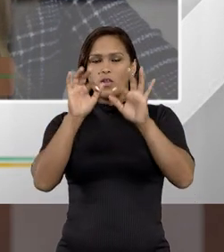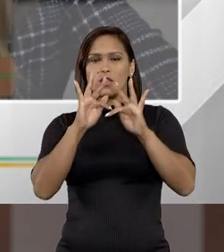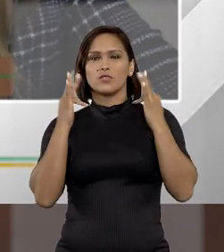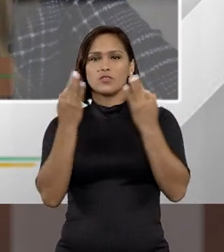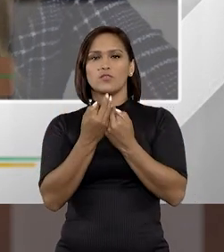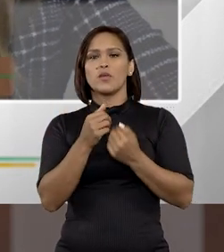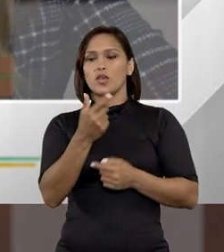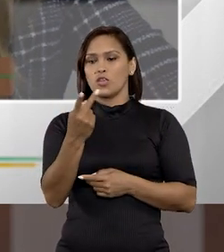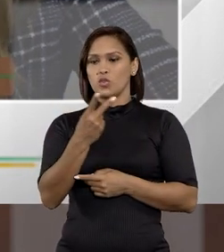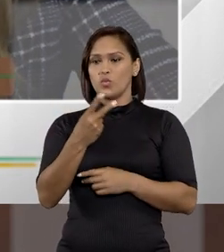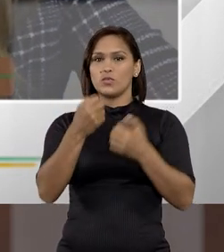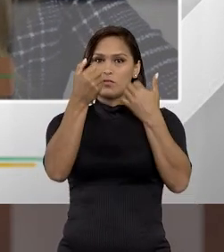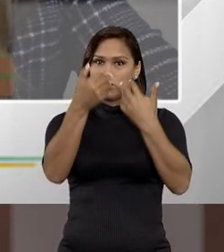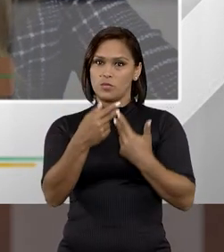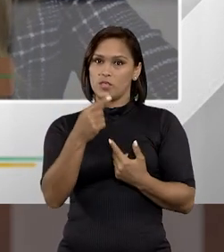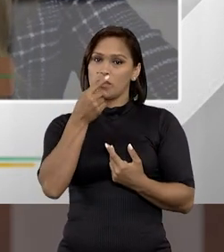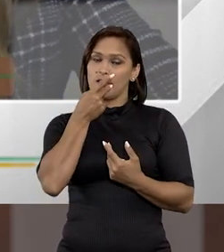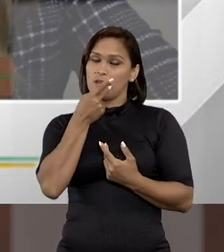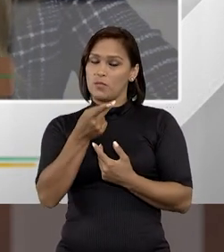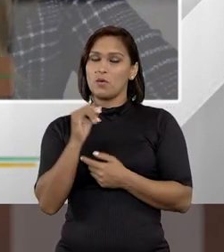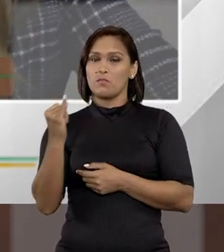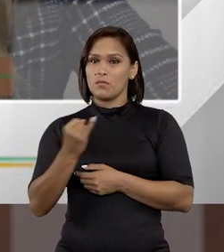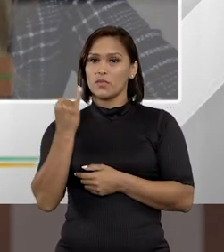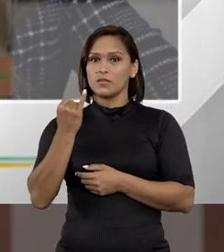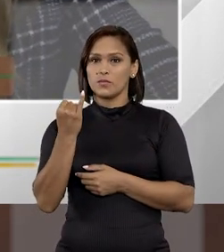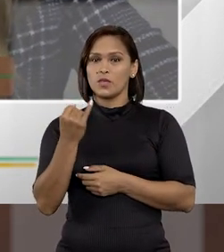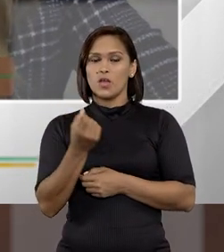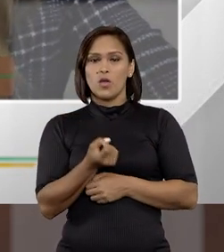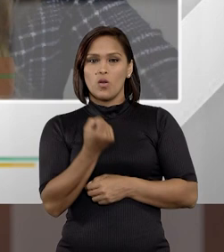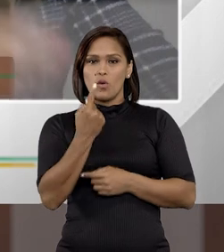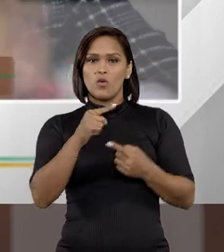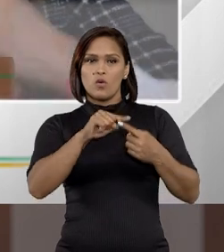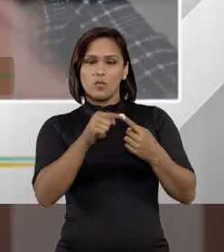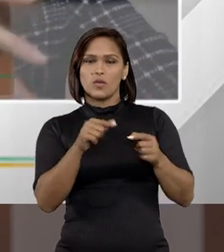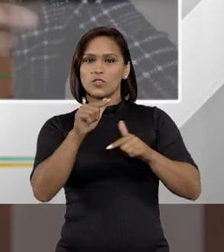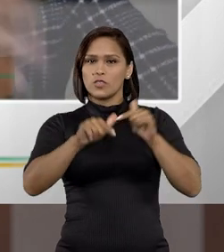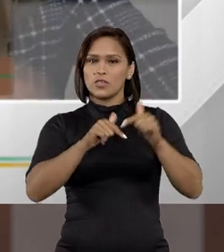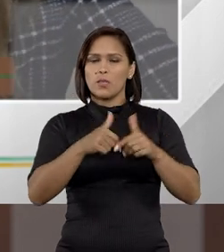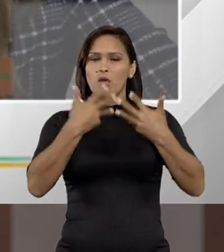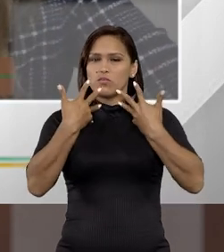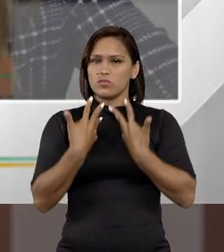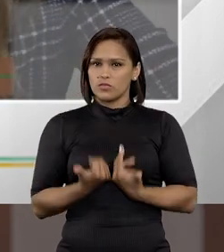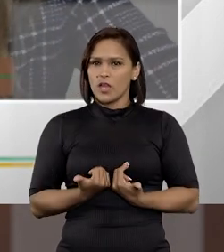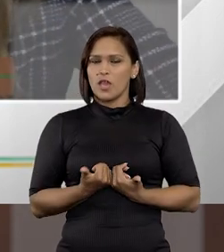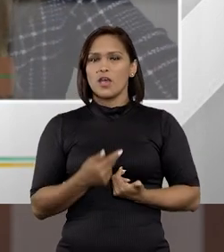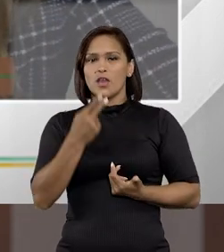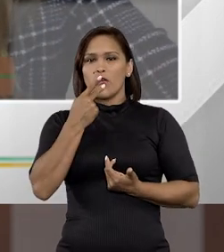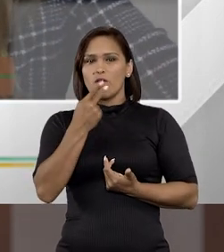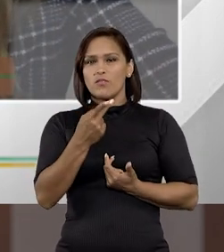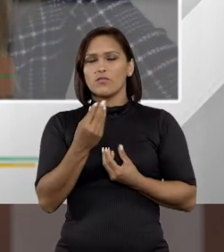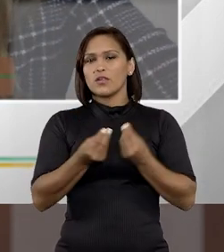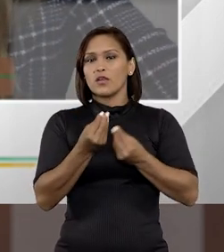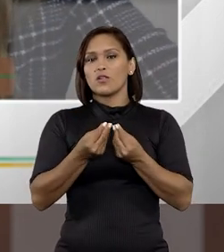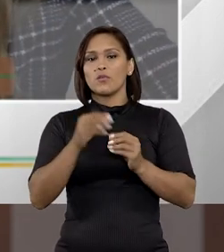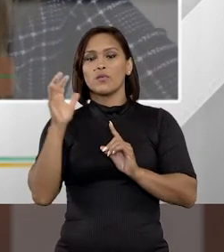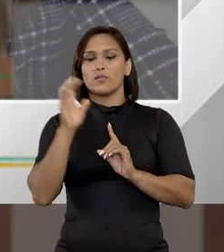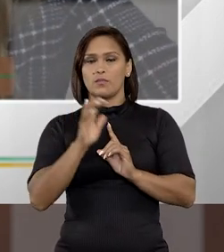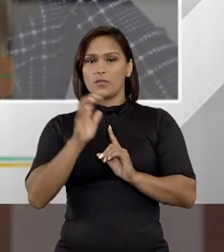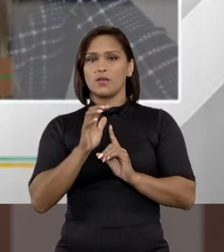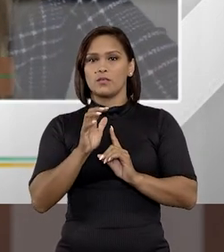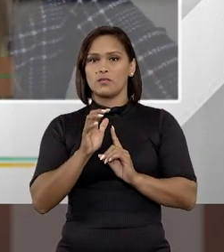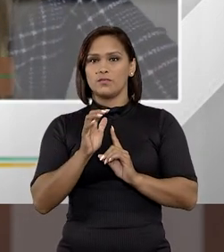violência doméstica, eu vou citar duas aqui, que na minha visão são mais relevantes, uma a gente já trabalhou exaustivamente aqui, eu só vou falar como que ela